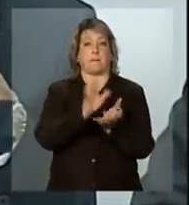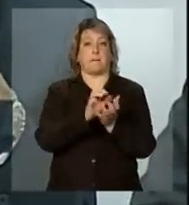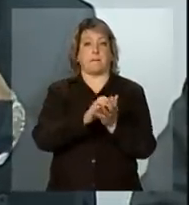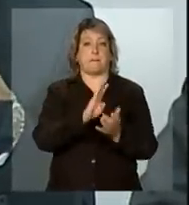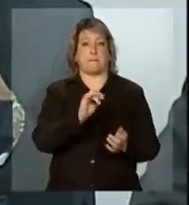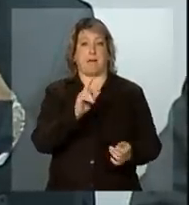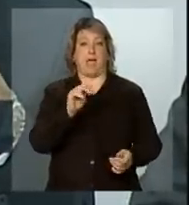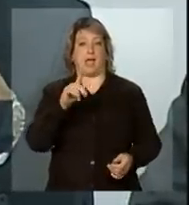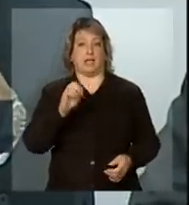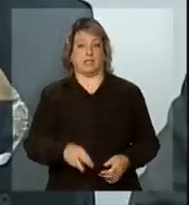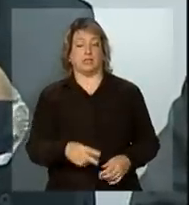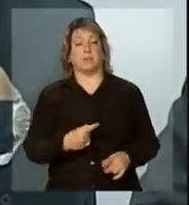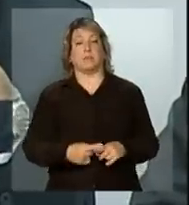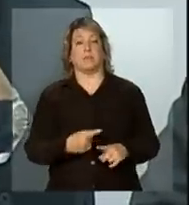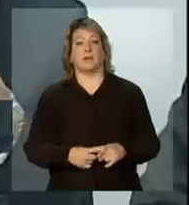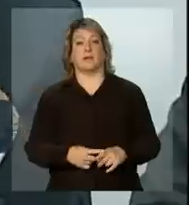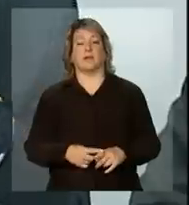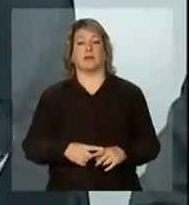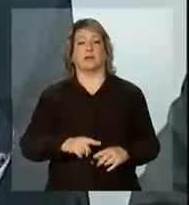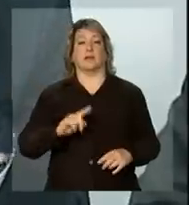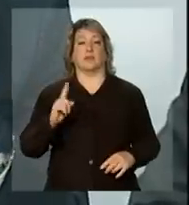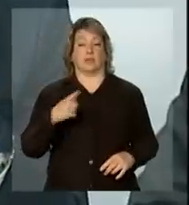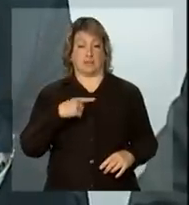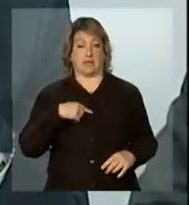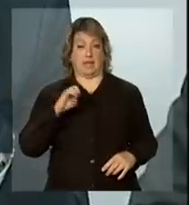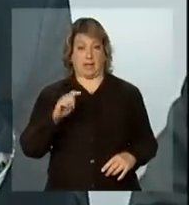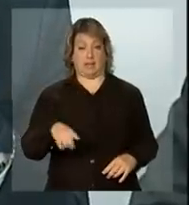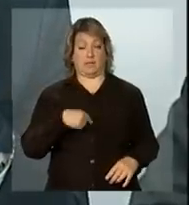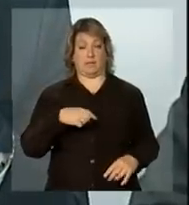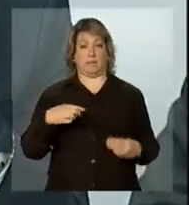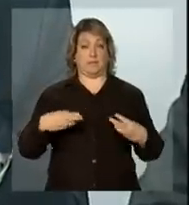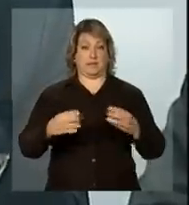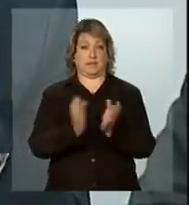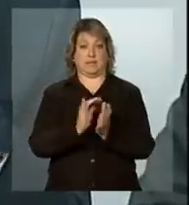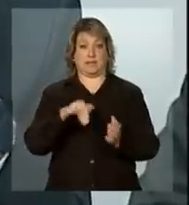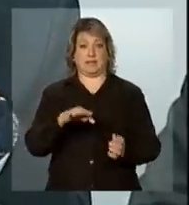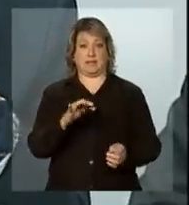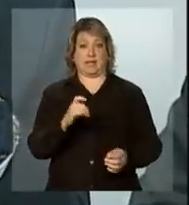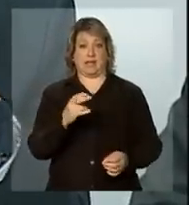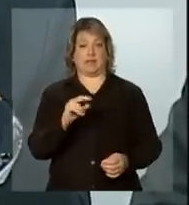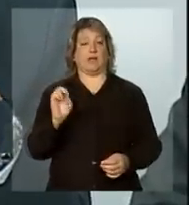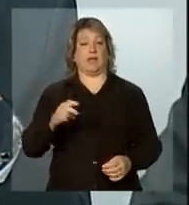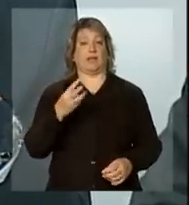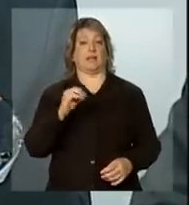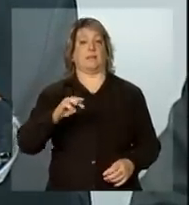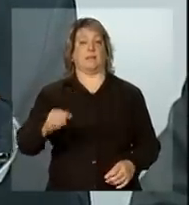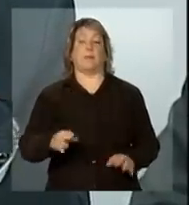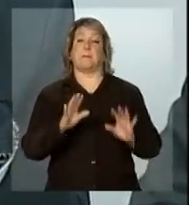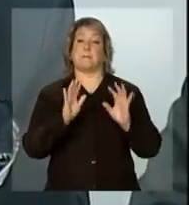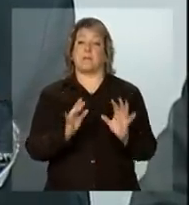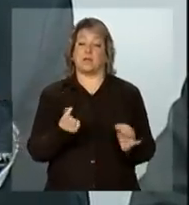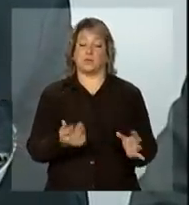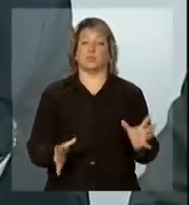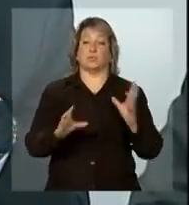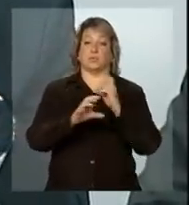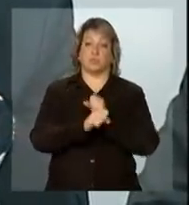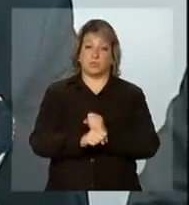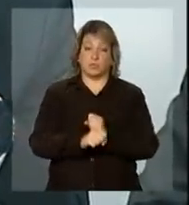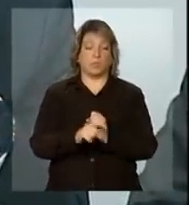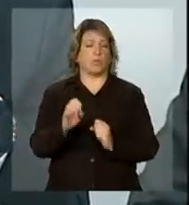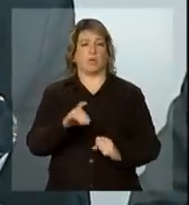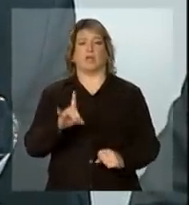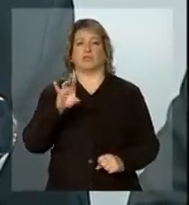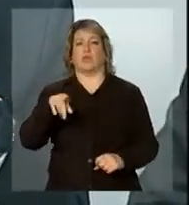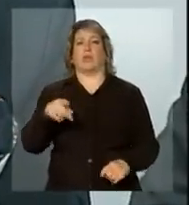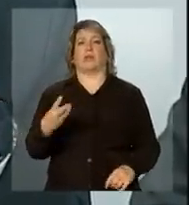dotação do Ministério da Integração era de 30 milhões. Mas os recursos de prevenção não se resumiam a 30 milhões.